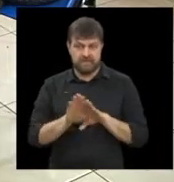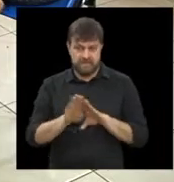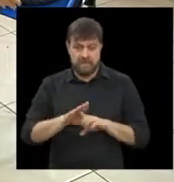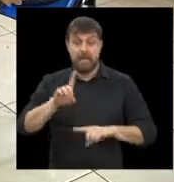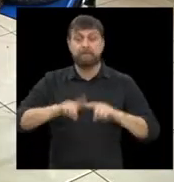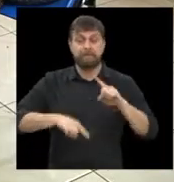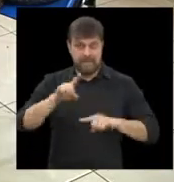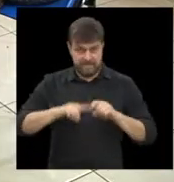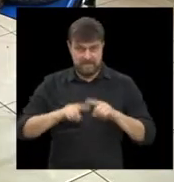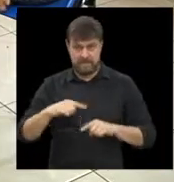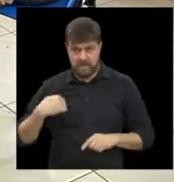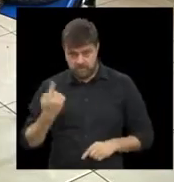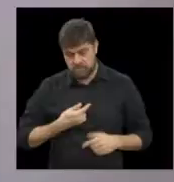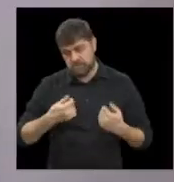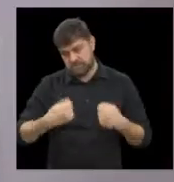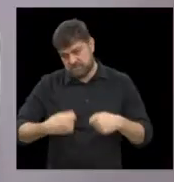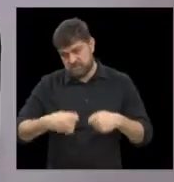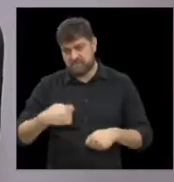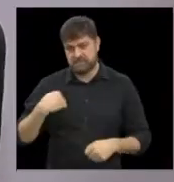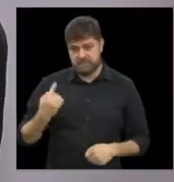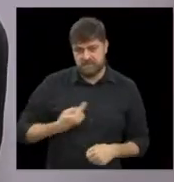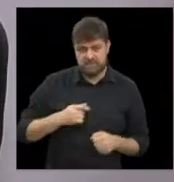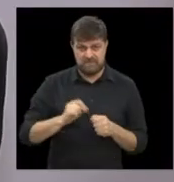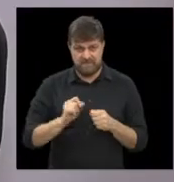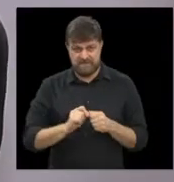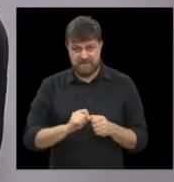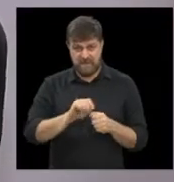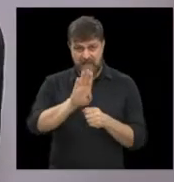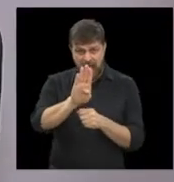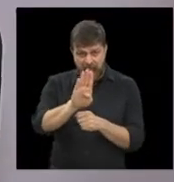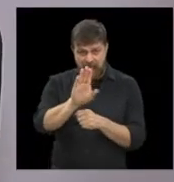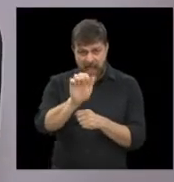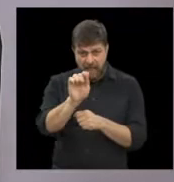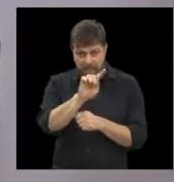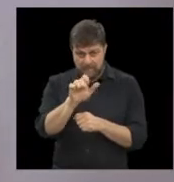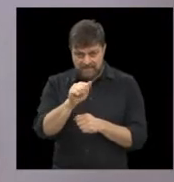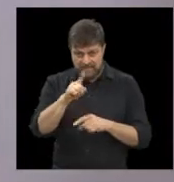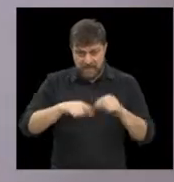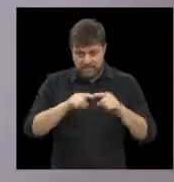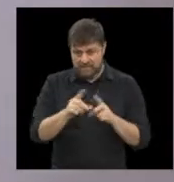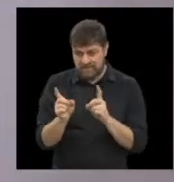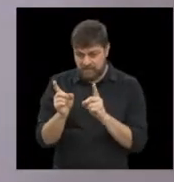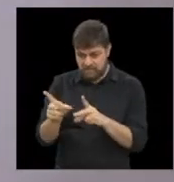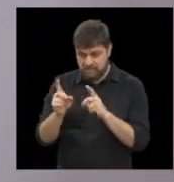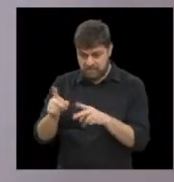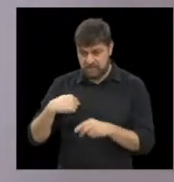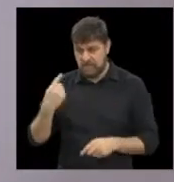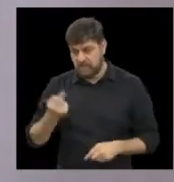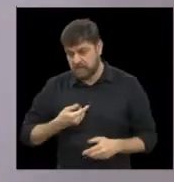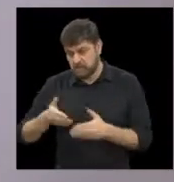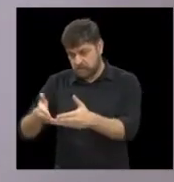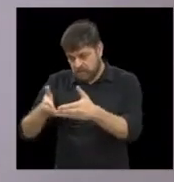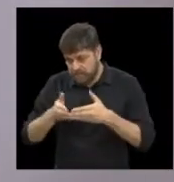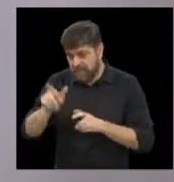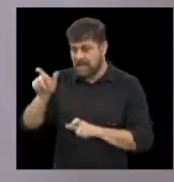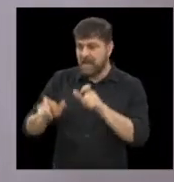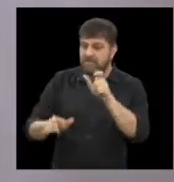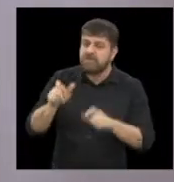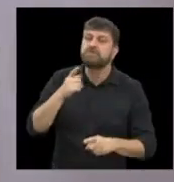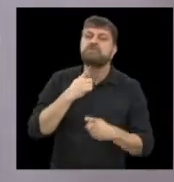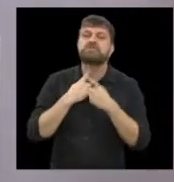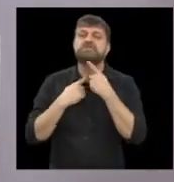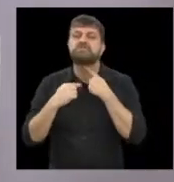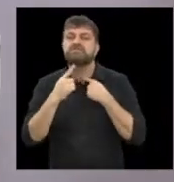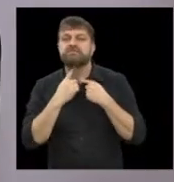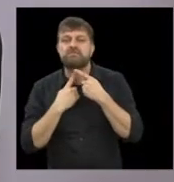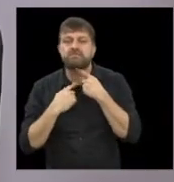até material. Então, pedimos, assim, como nós fazemos bazares mensais, pedimos a colaboração das pessoas que, assim, desejarem,